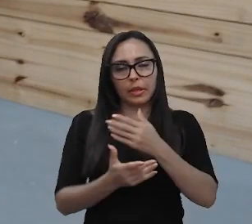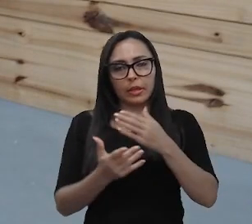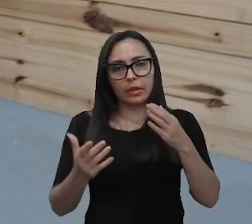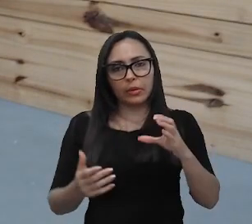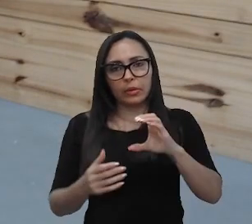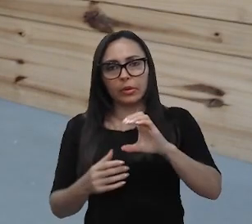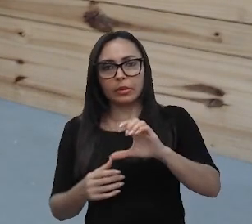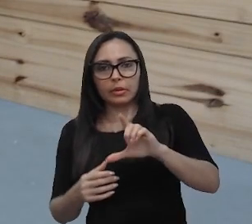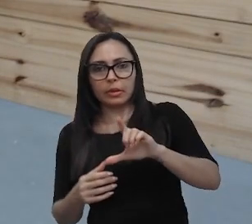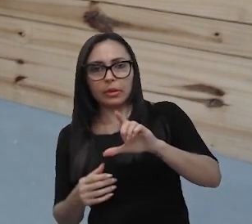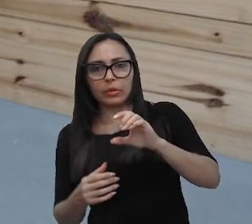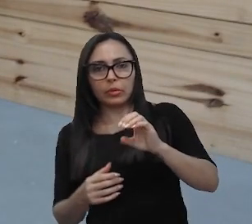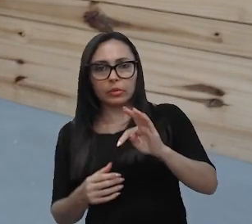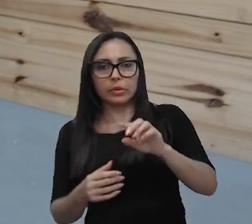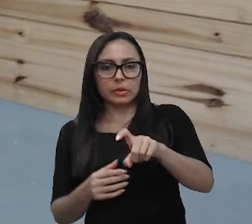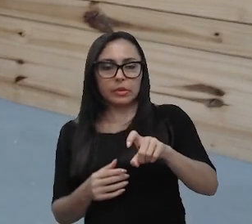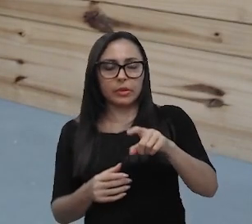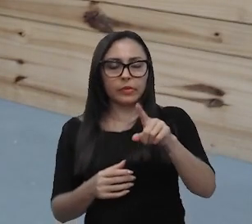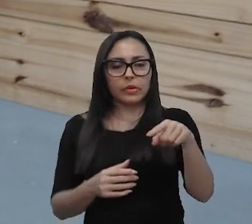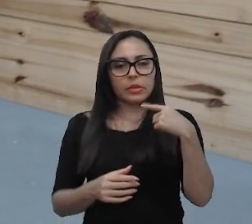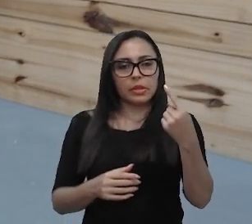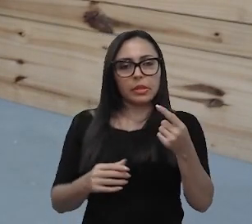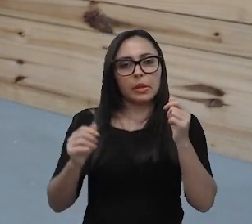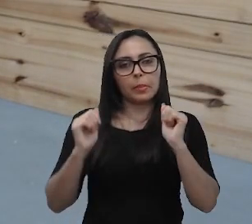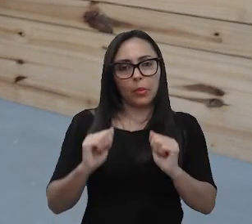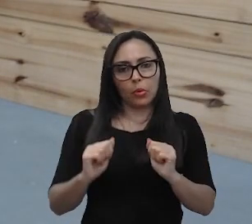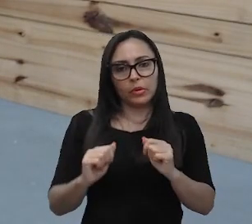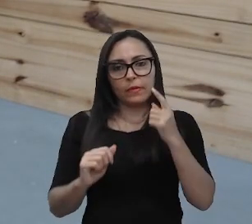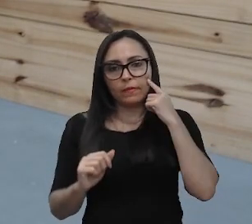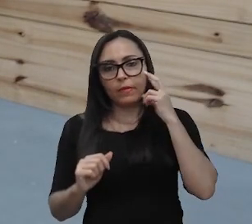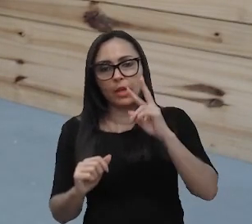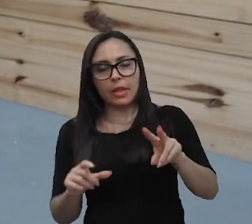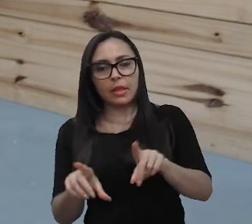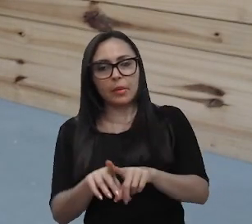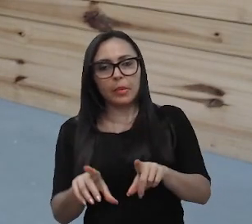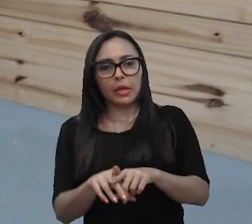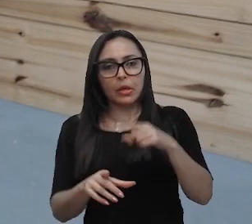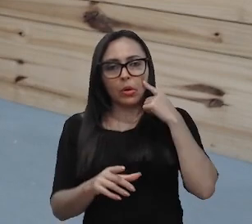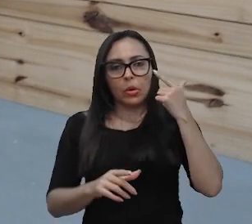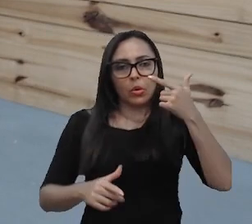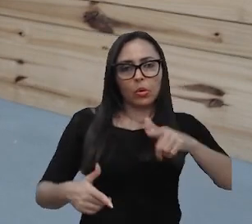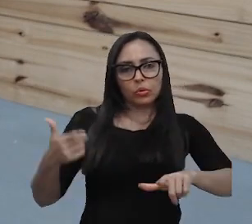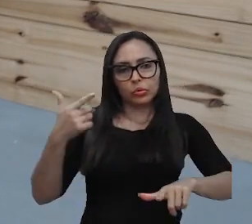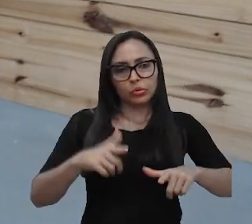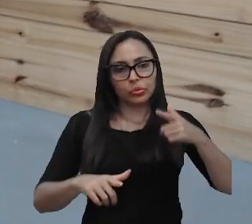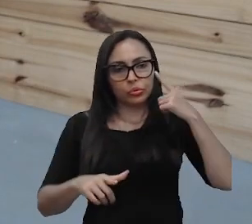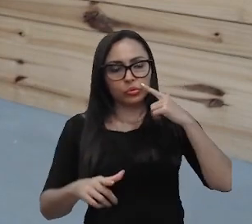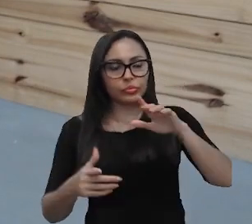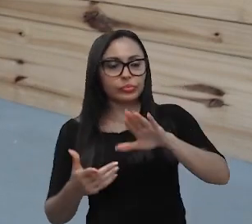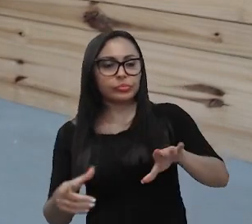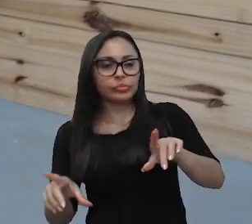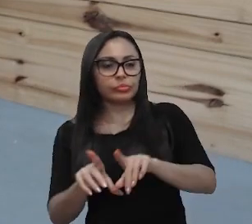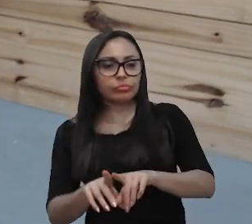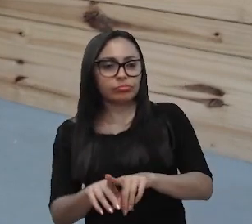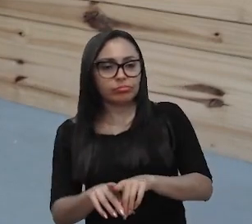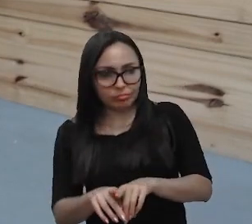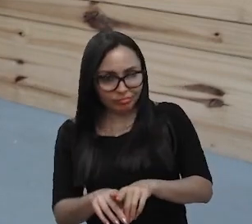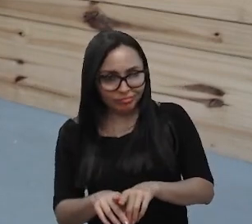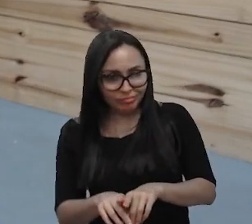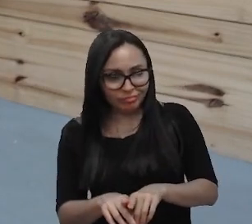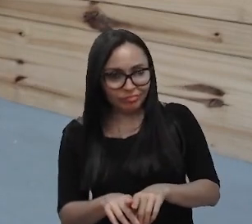tá? E vocês também podem ver, ter outros, outros, é, outros